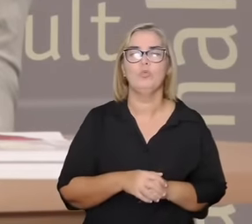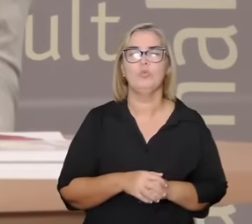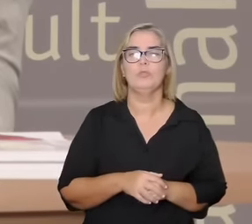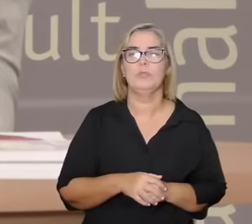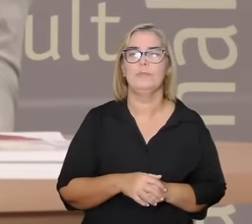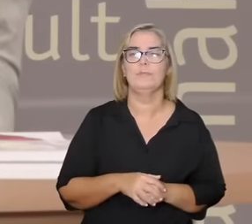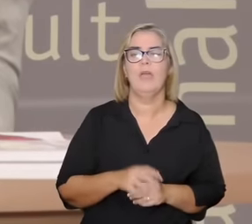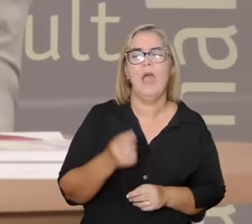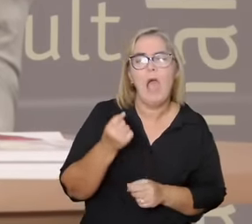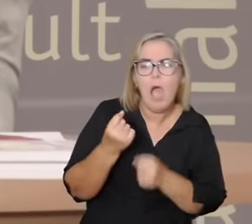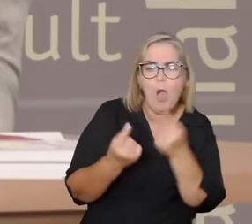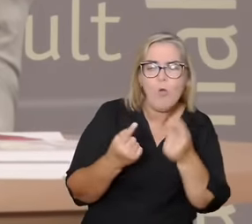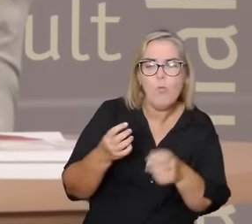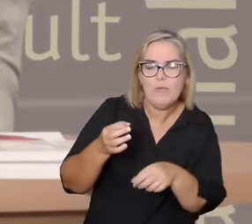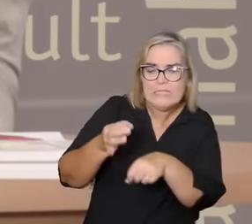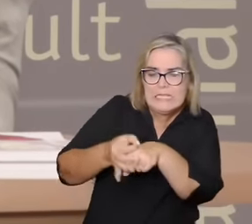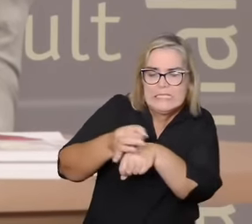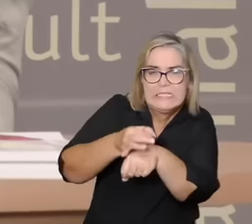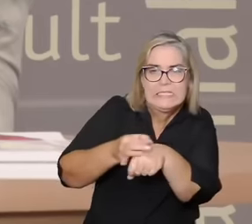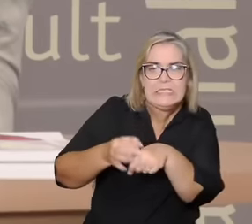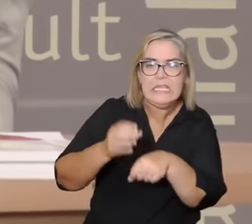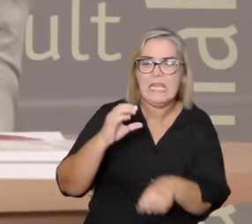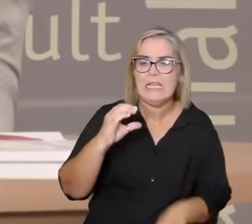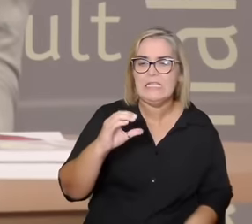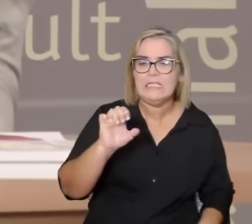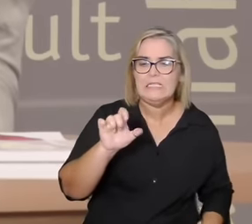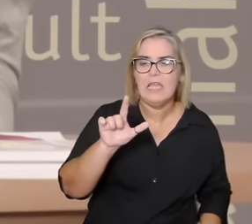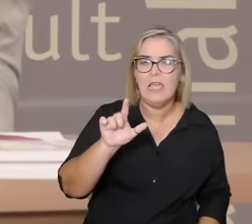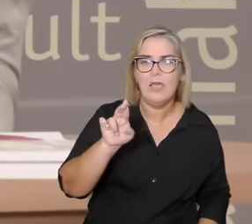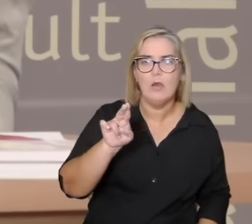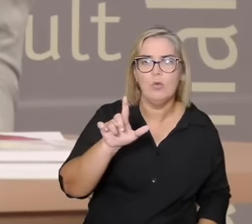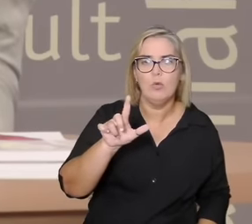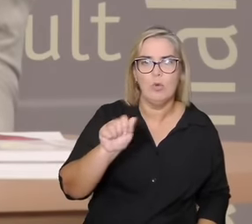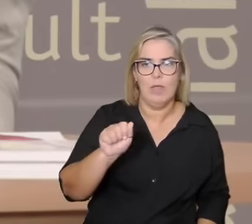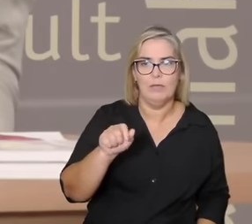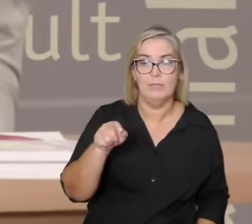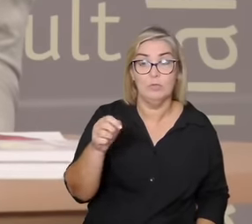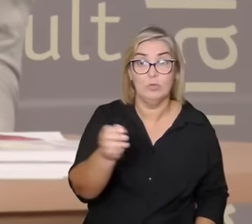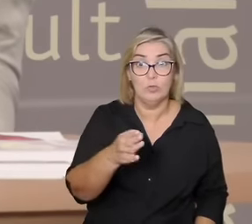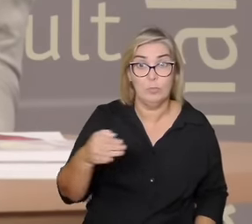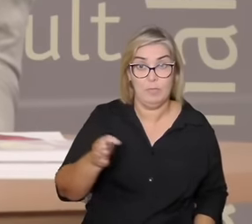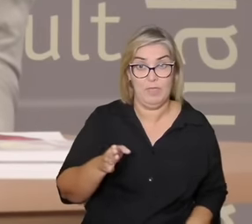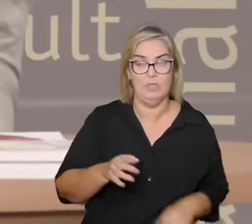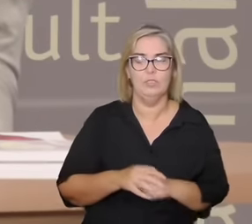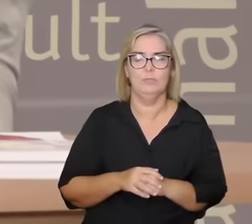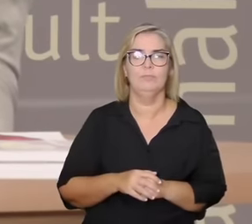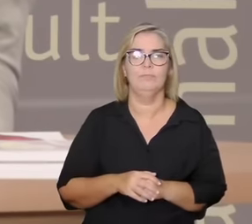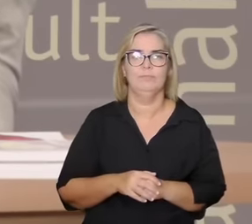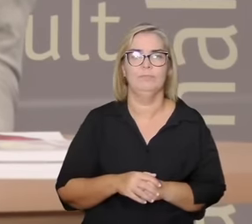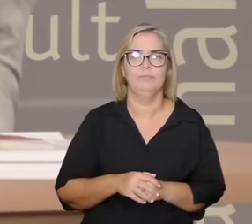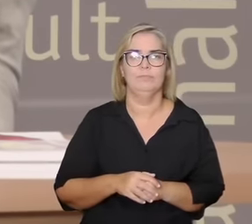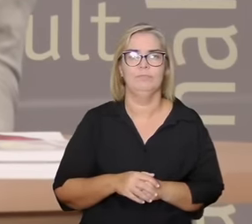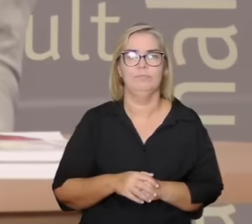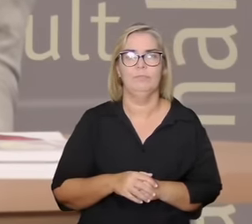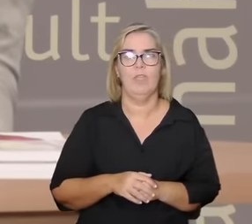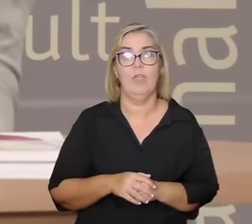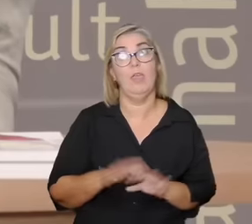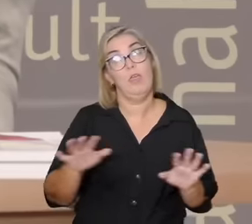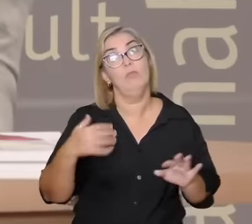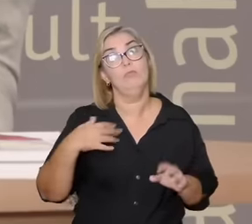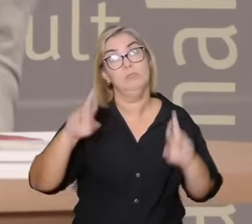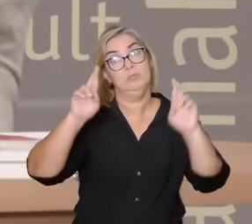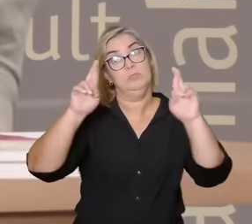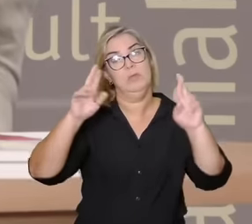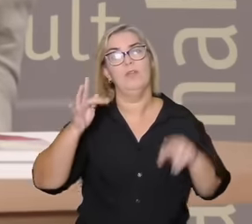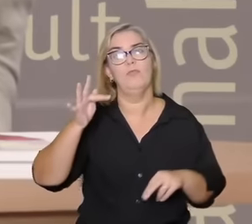tentando replicar isso atualmente espero que isso no futuro possa ser não estou dizendo que é uma solução muito